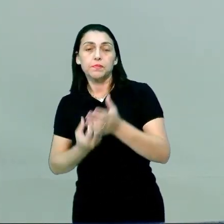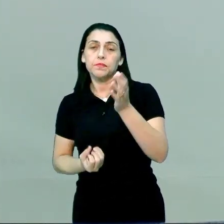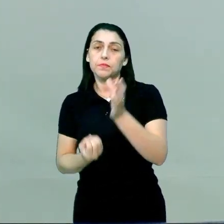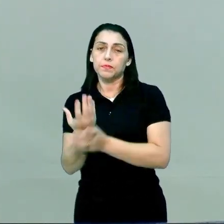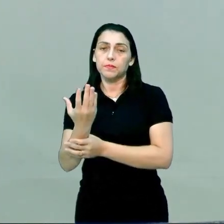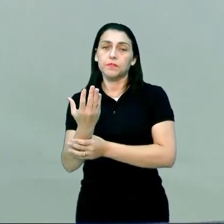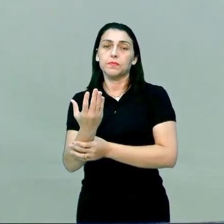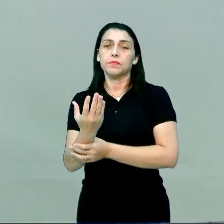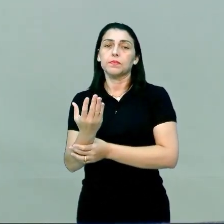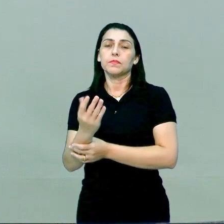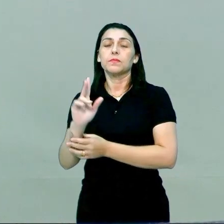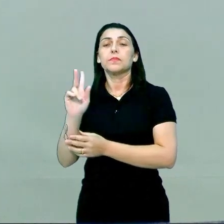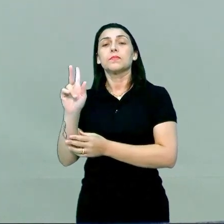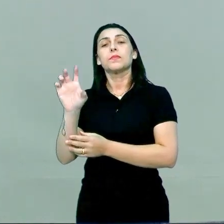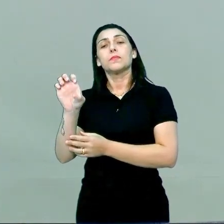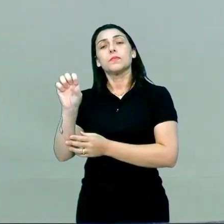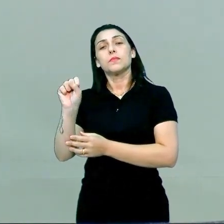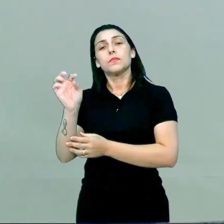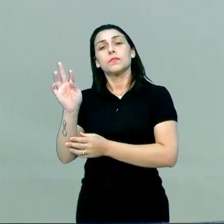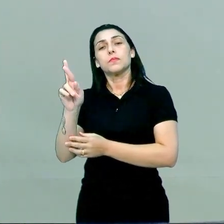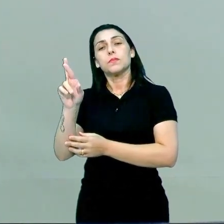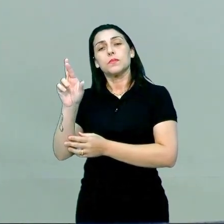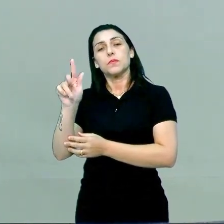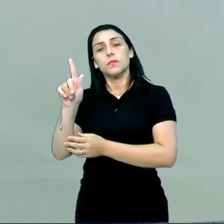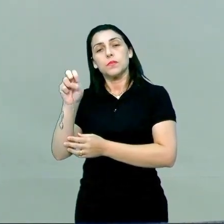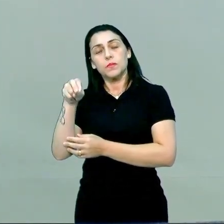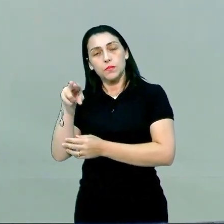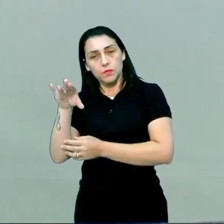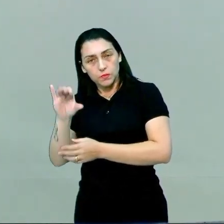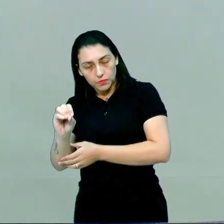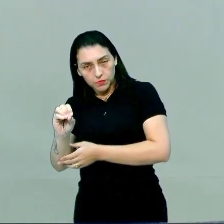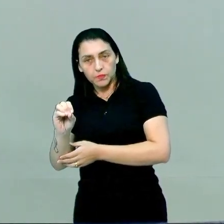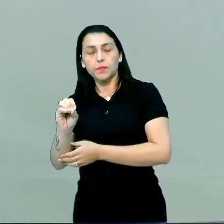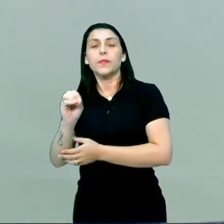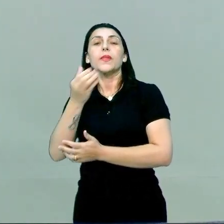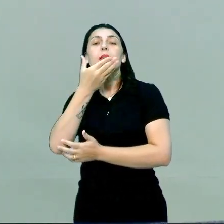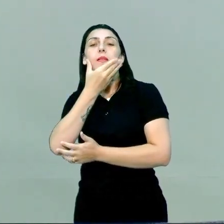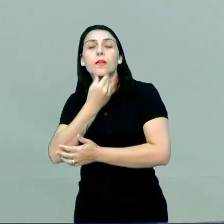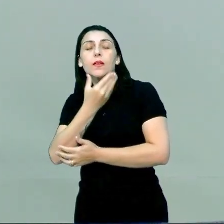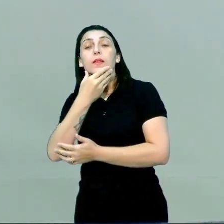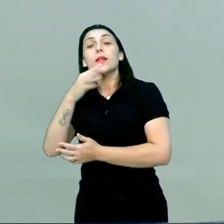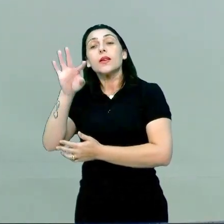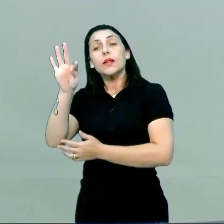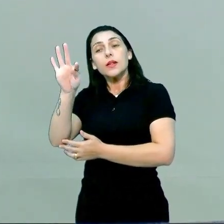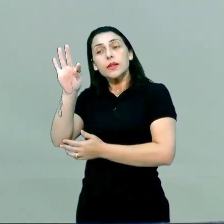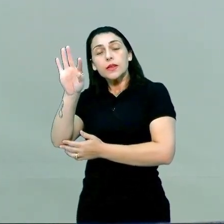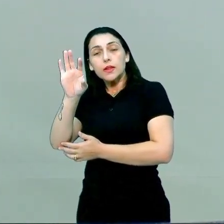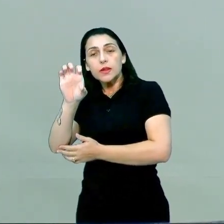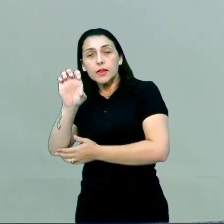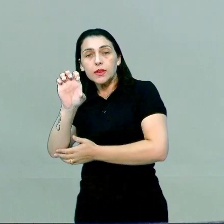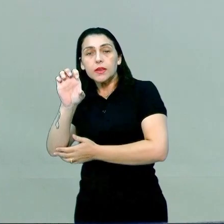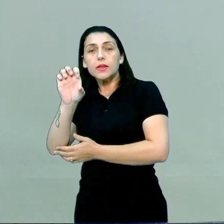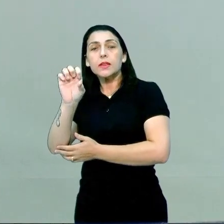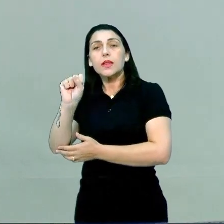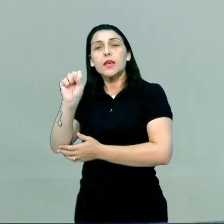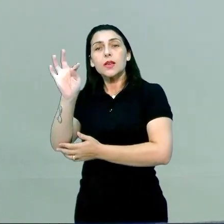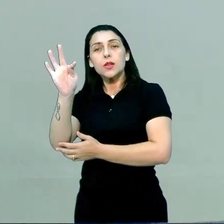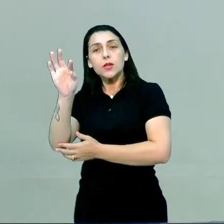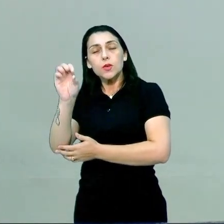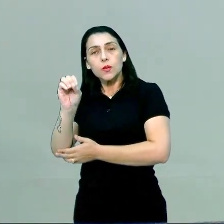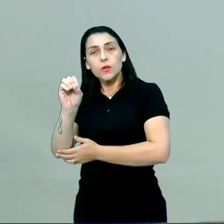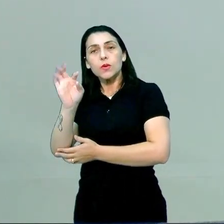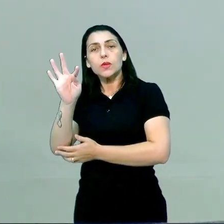produzindo aí o hormônio do estrogênio e progesterona. Nas gônadas masculinas, temos a produção aí de